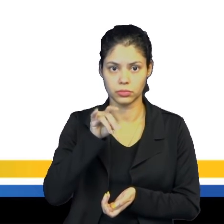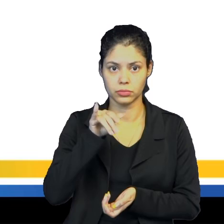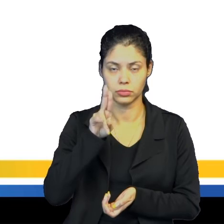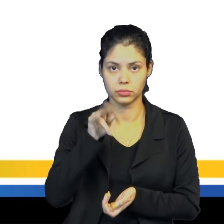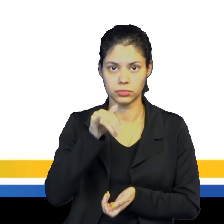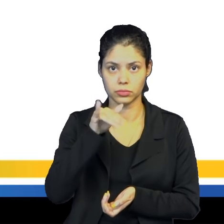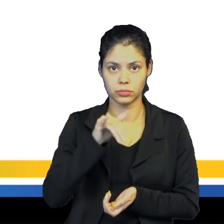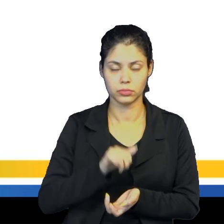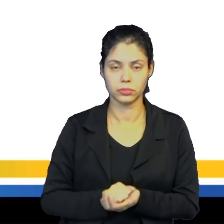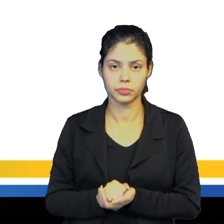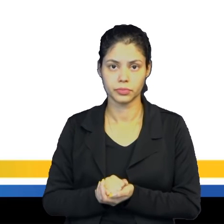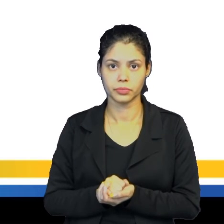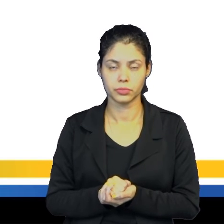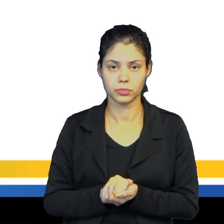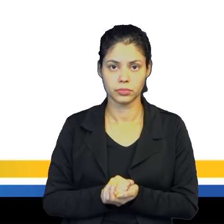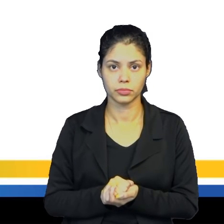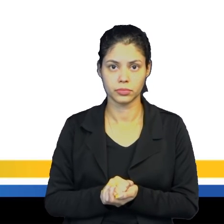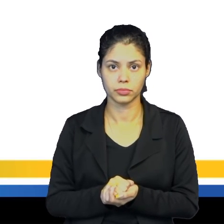Guanahane.